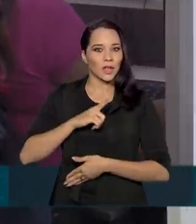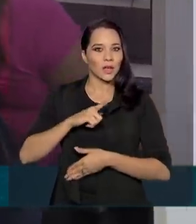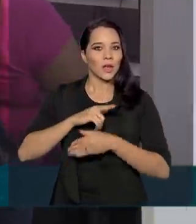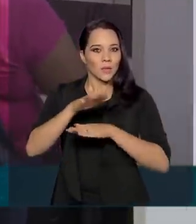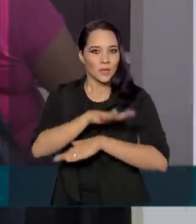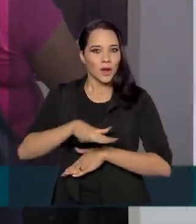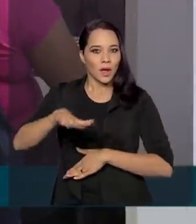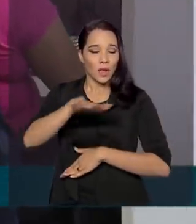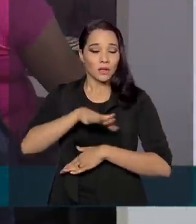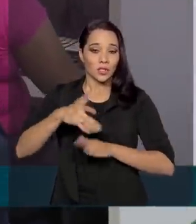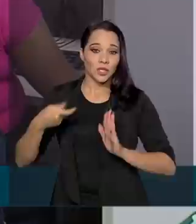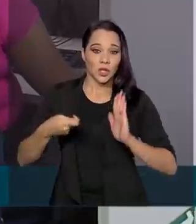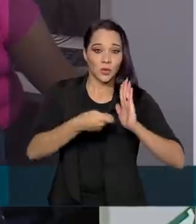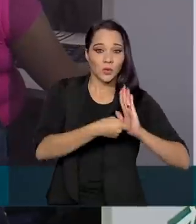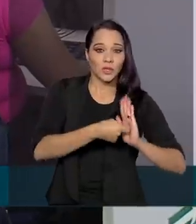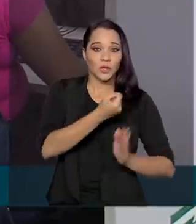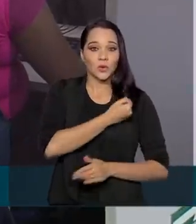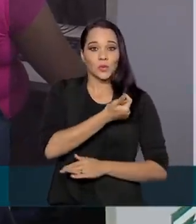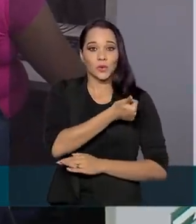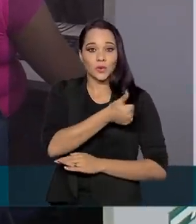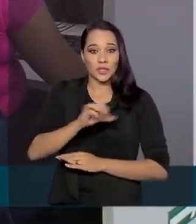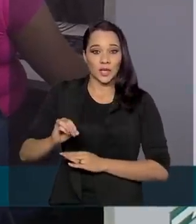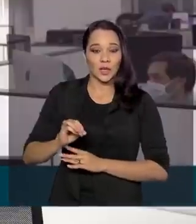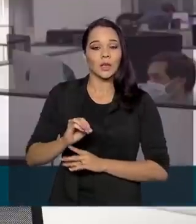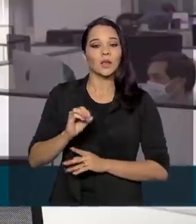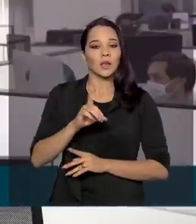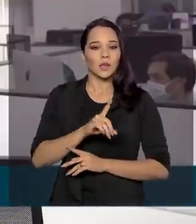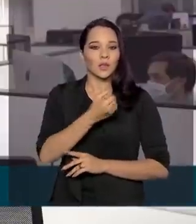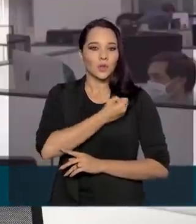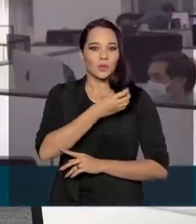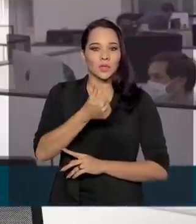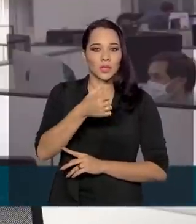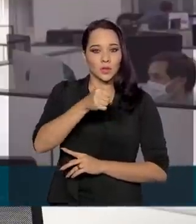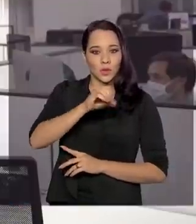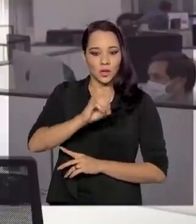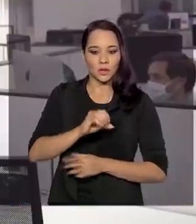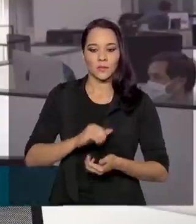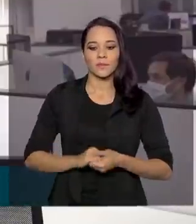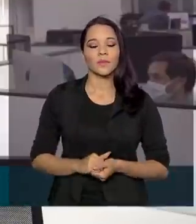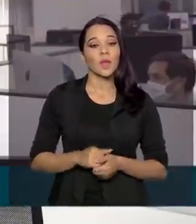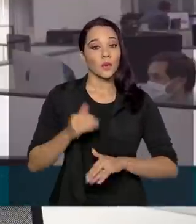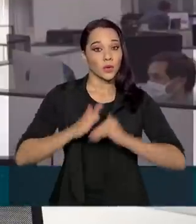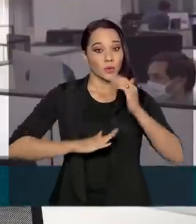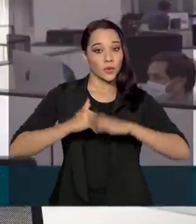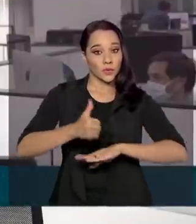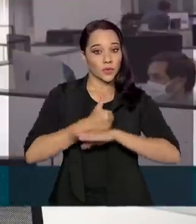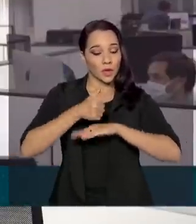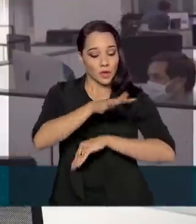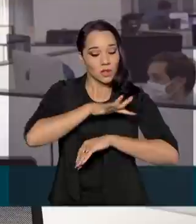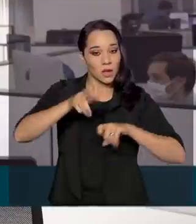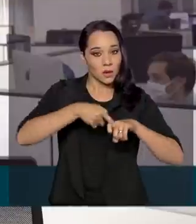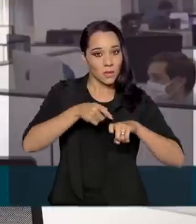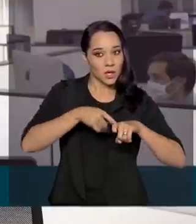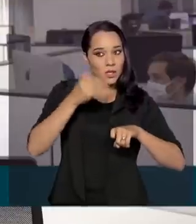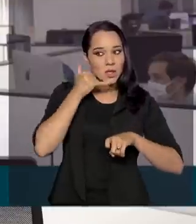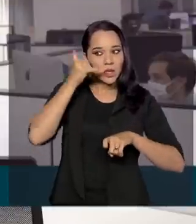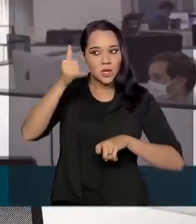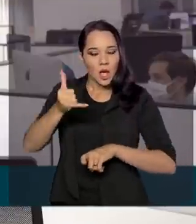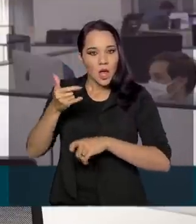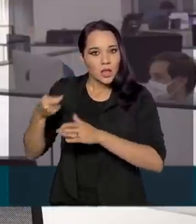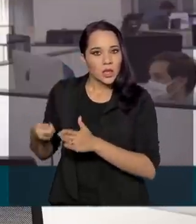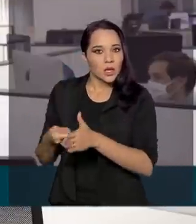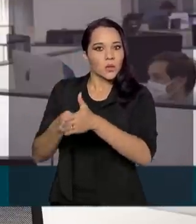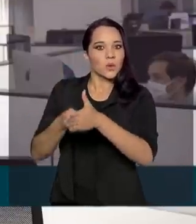canais de denúncia Disque 100 e Ligue 180. Quando o profissional da área médica ligar para efetuar uma denúncia nos canais de